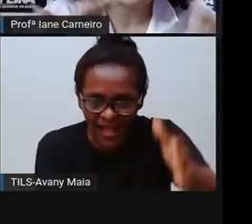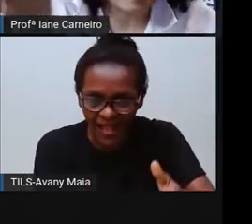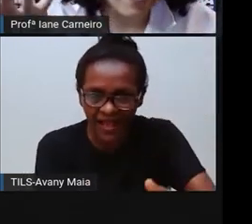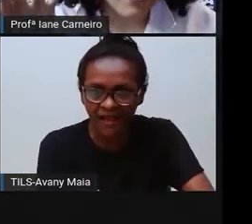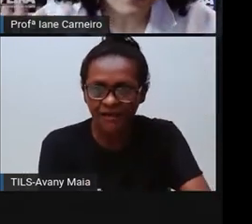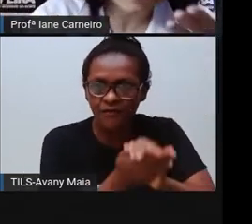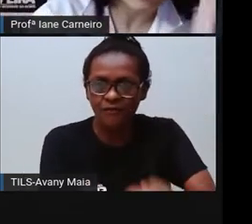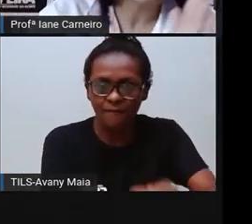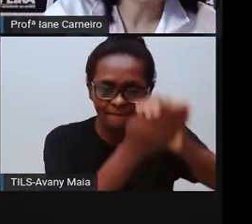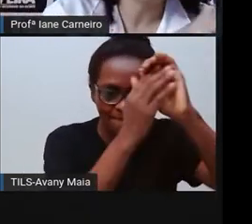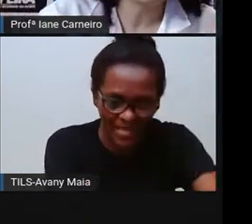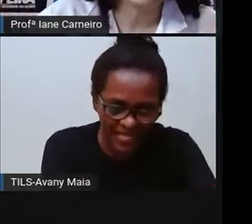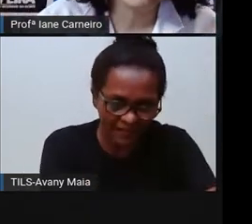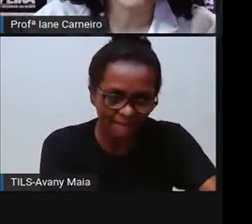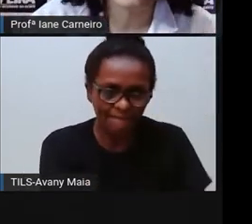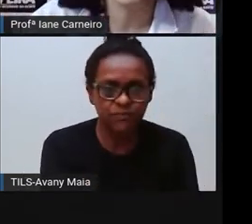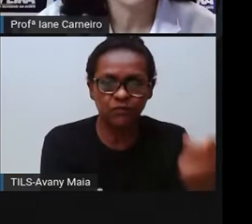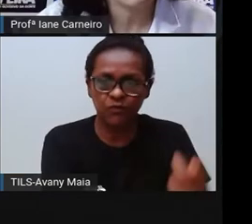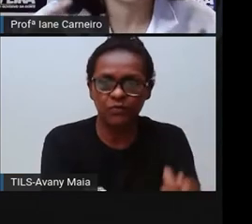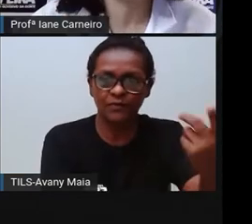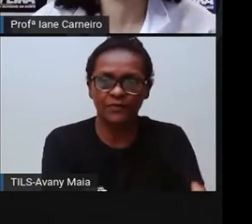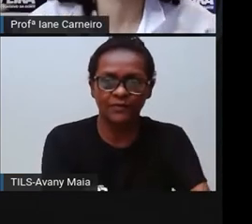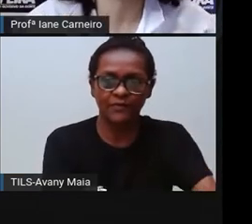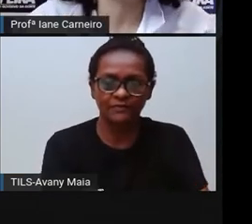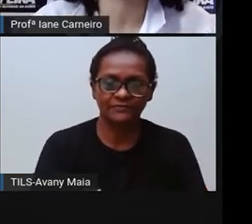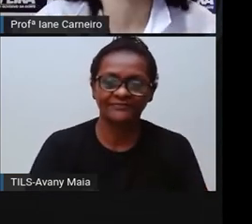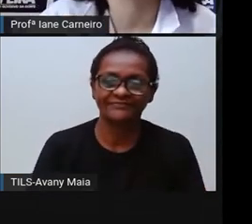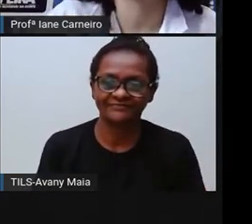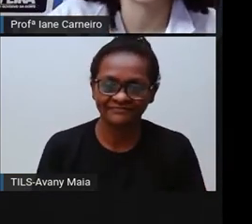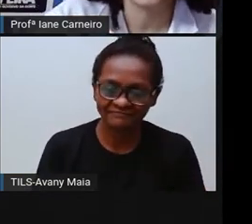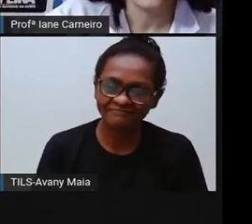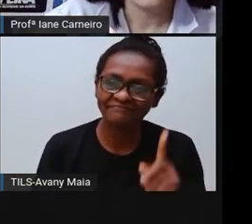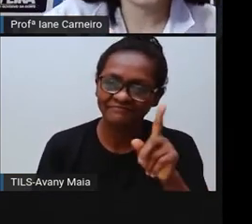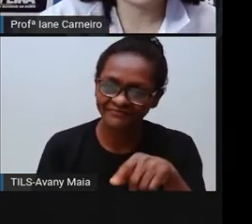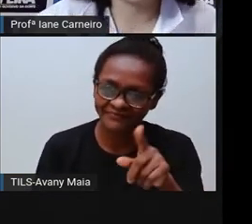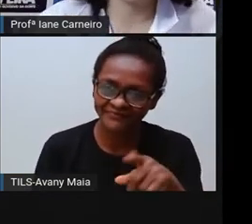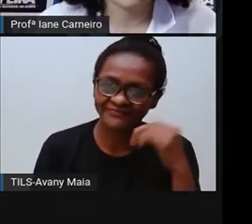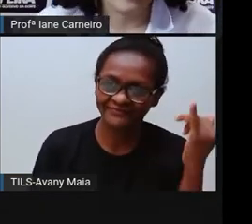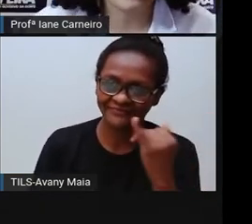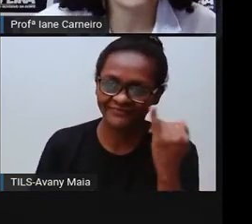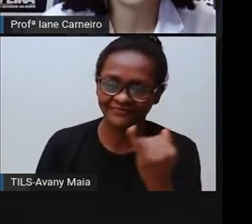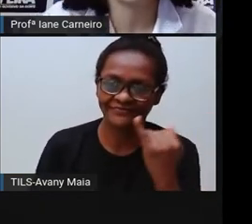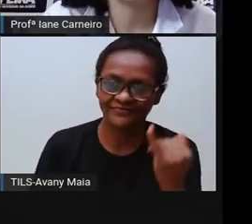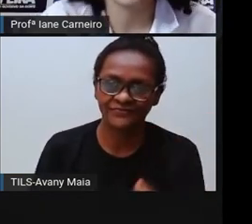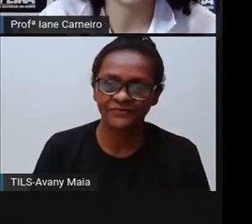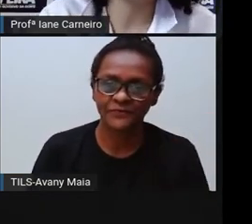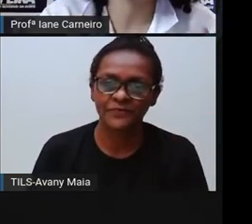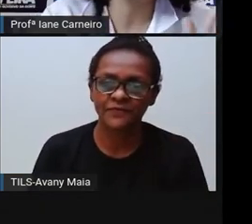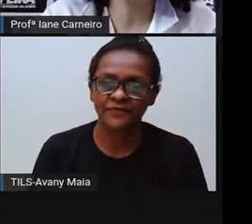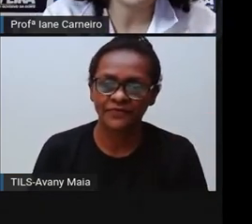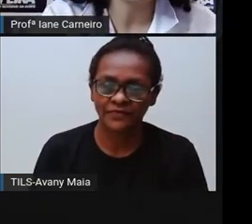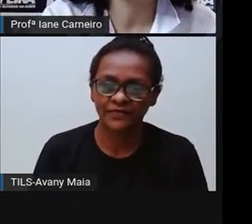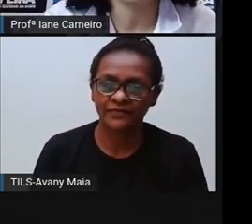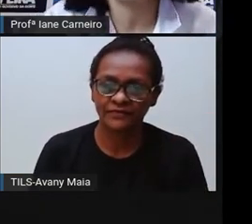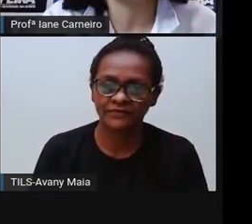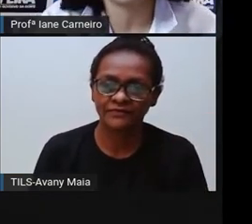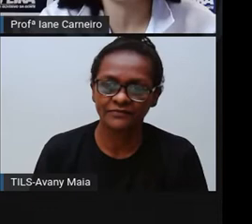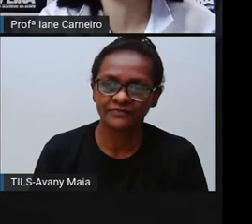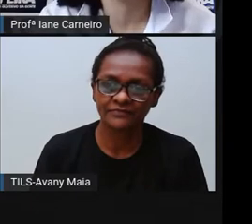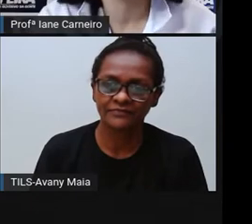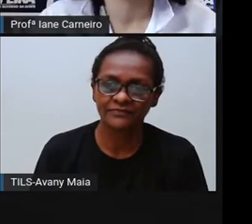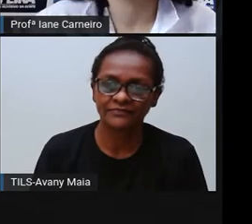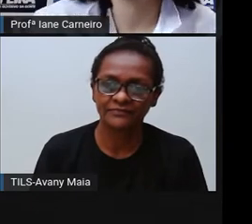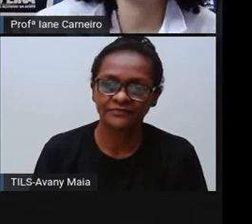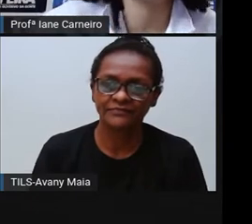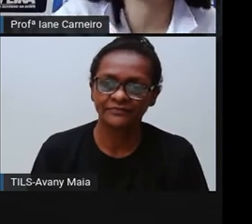mão. A raquete, na verdade, é a nossa mão, né? Você pode também usar outra, uma madeira, né? Pra fazer de raquete, mas o ideal é que seja com a